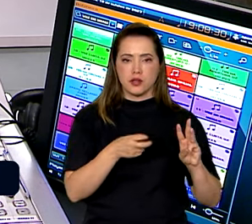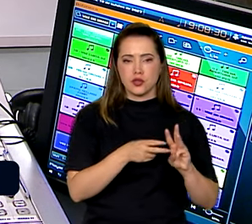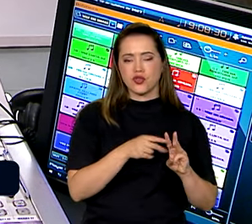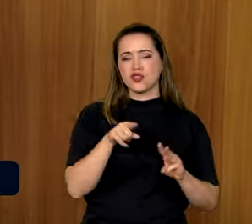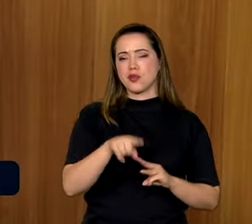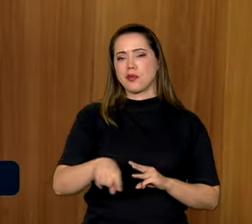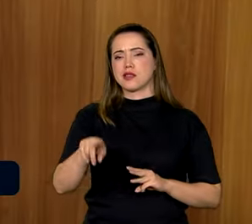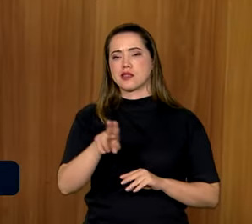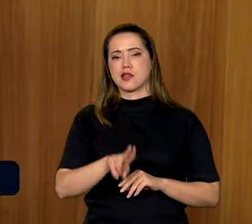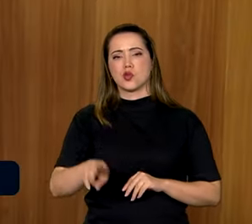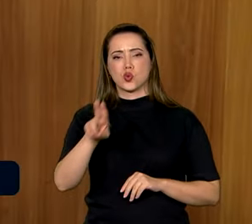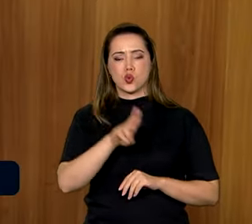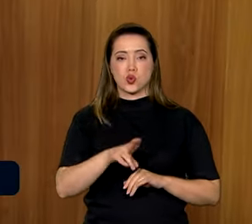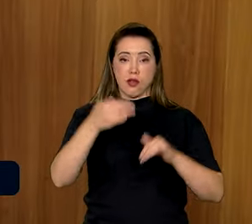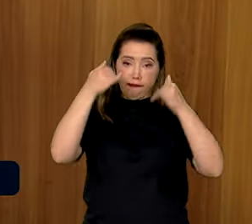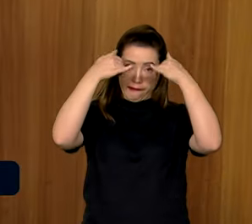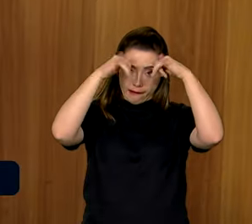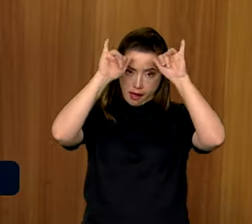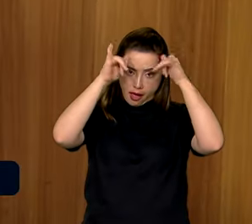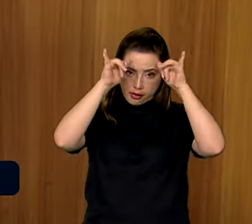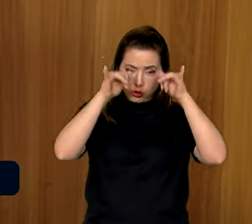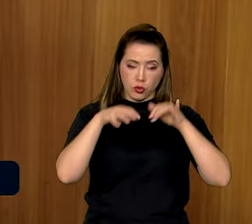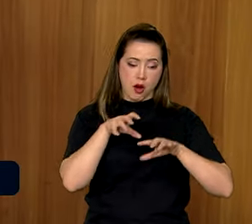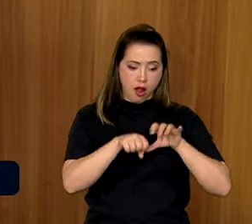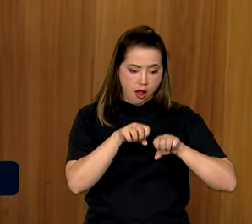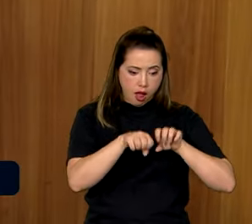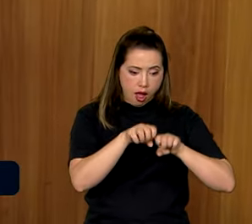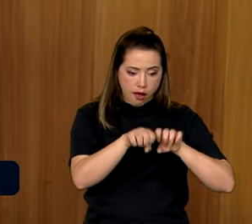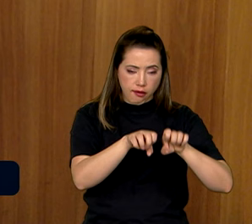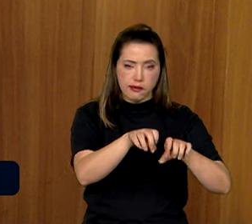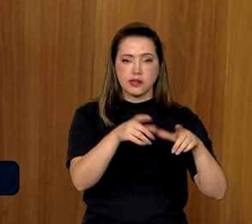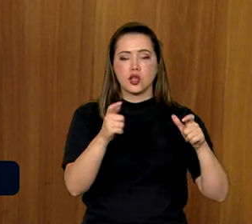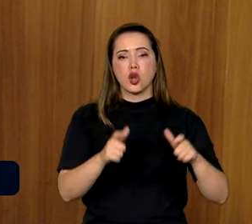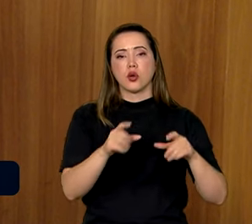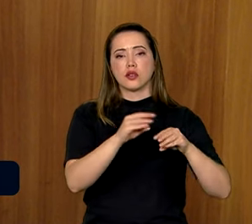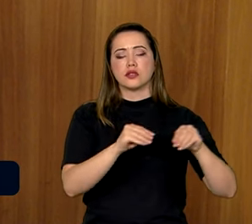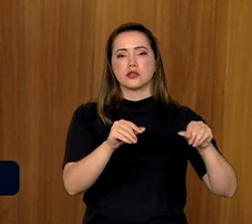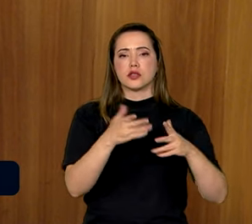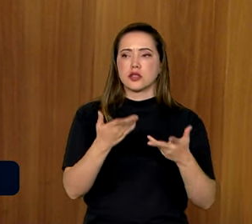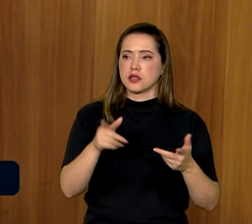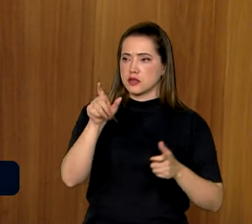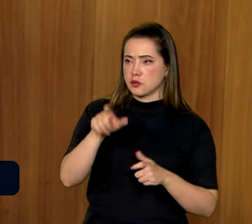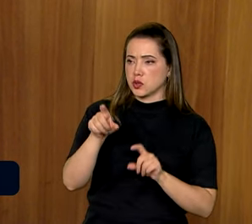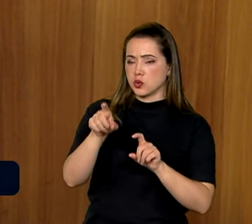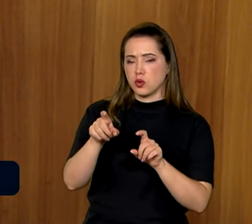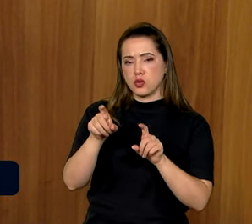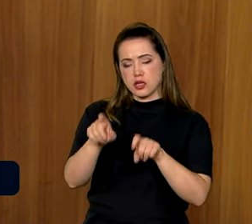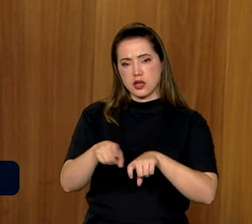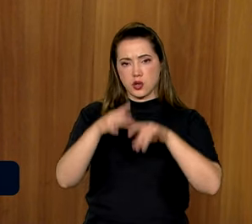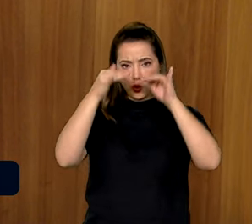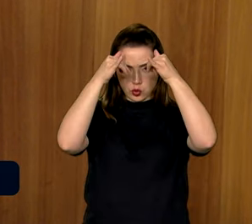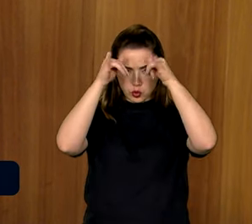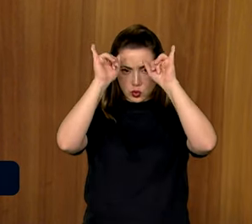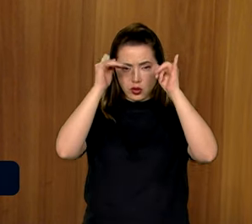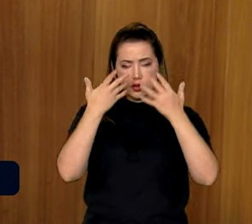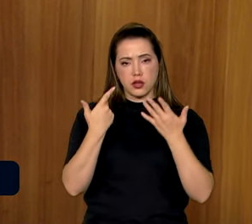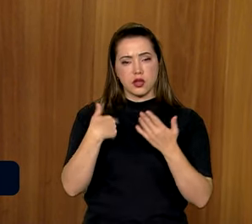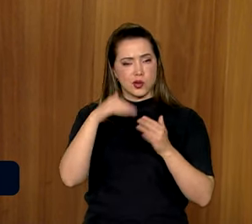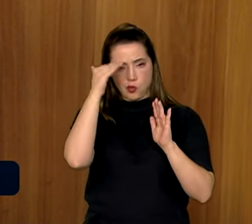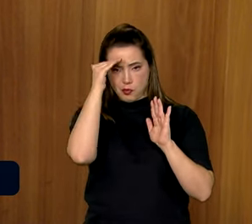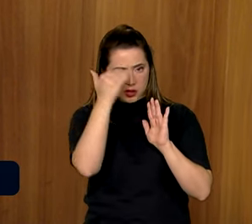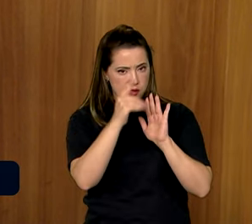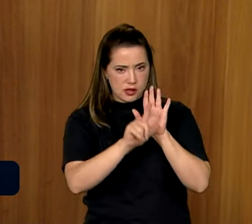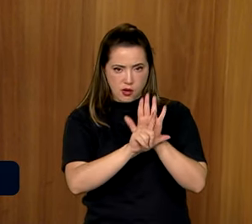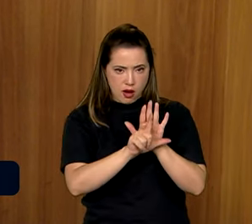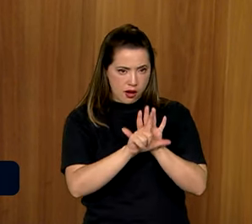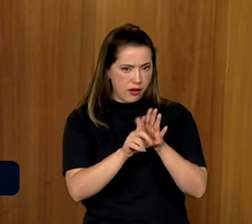com gado que foi levado de forma ilegal para a terra indígena. Então você imagina que esses pecuaristas, esses produtores, que desrespeitaram a legislação